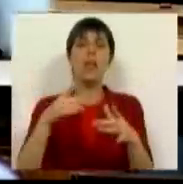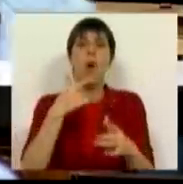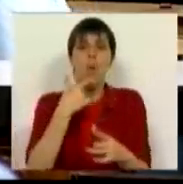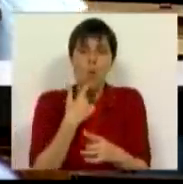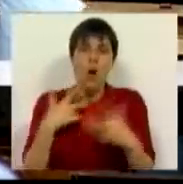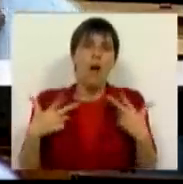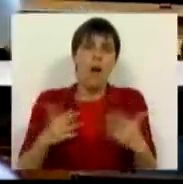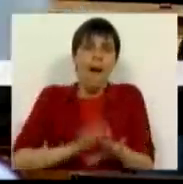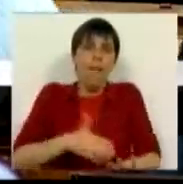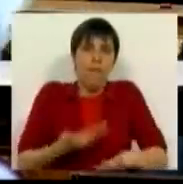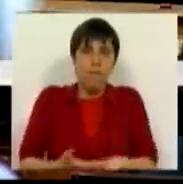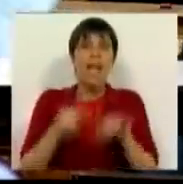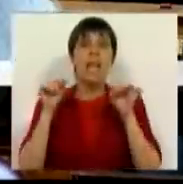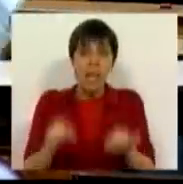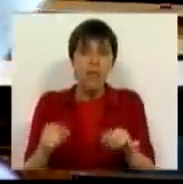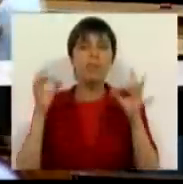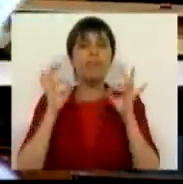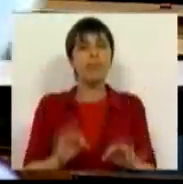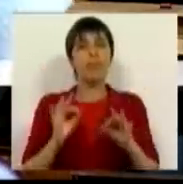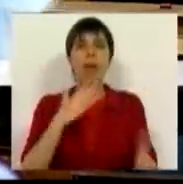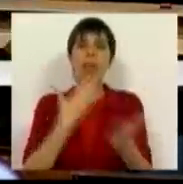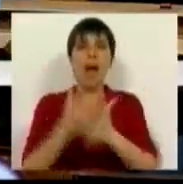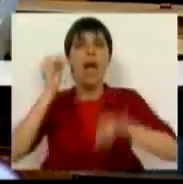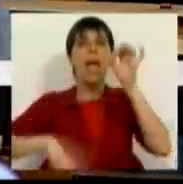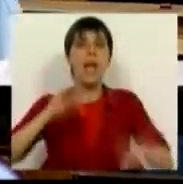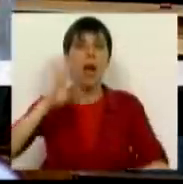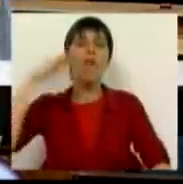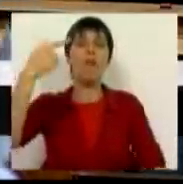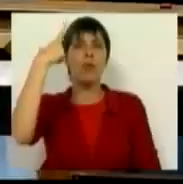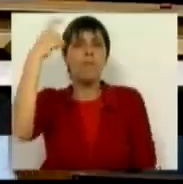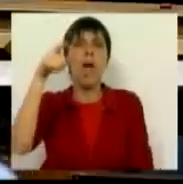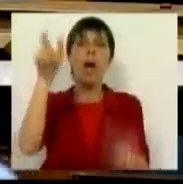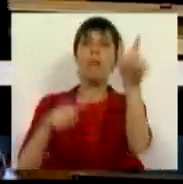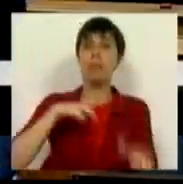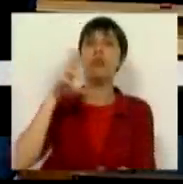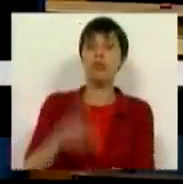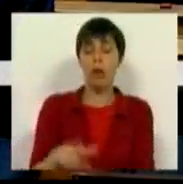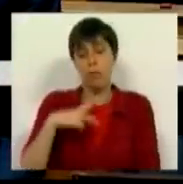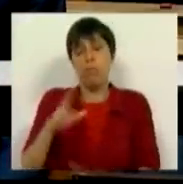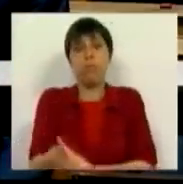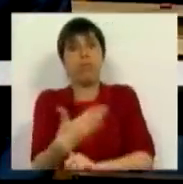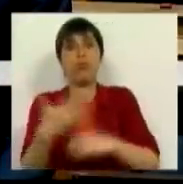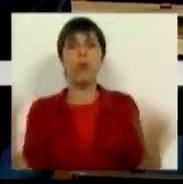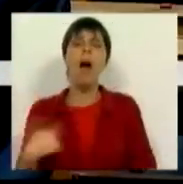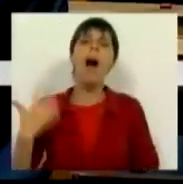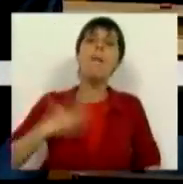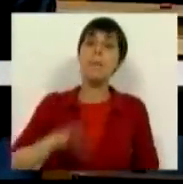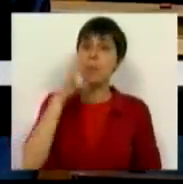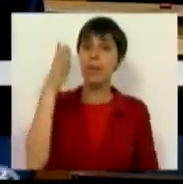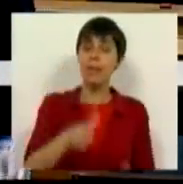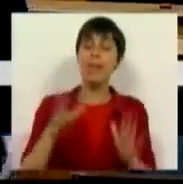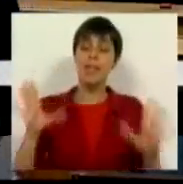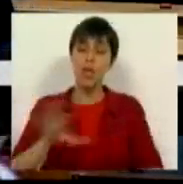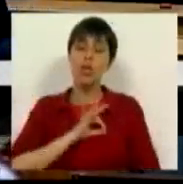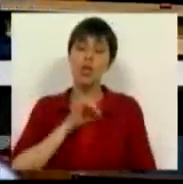superausteridade. Isto é que está a pôr em causa o futuro dos portugueses e de Portugal. Queria ainda dizer